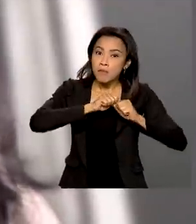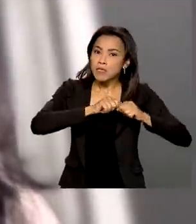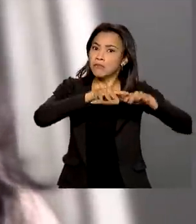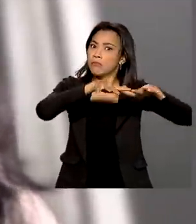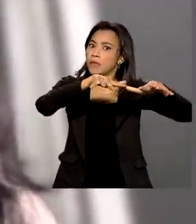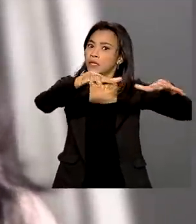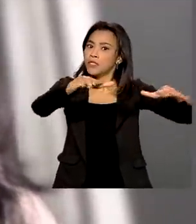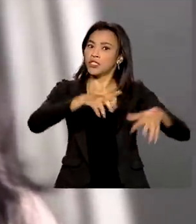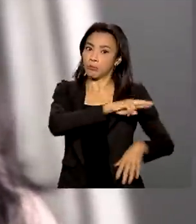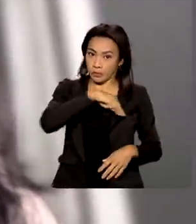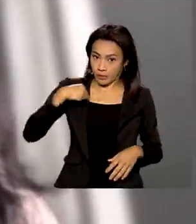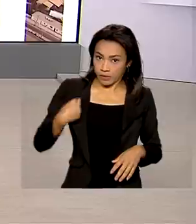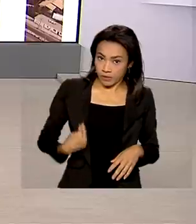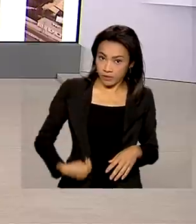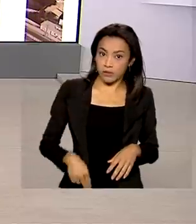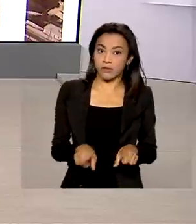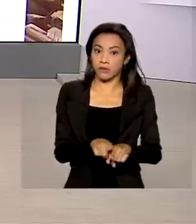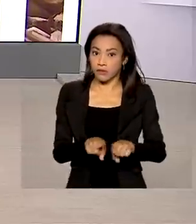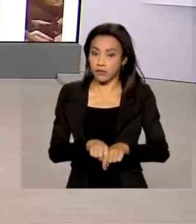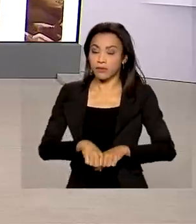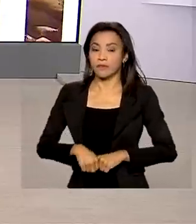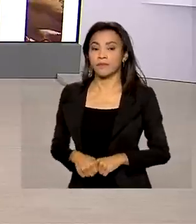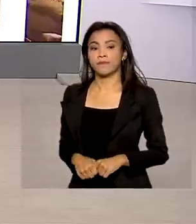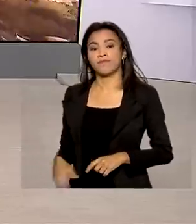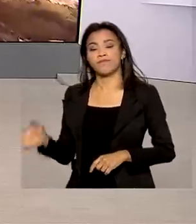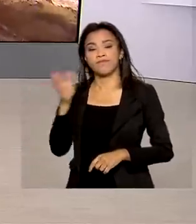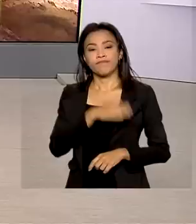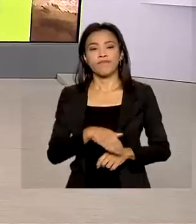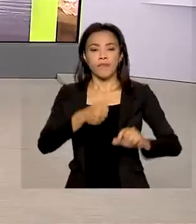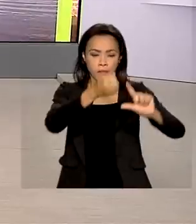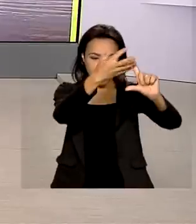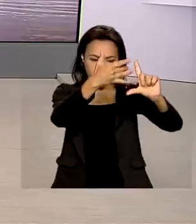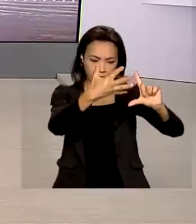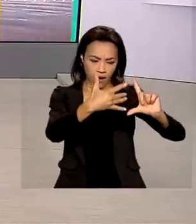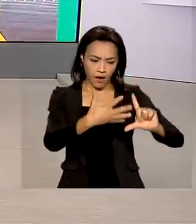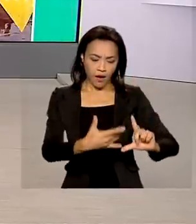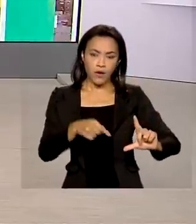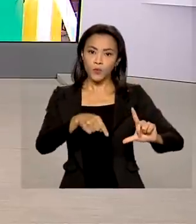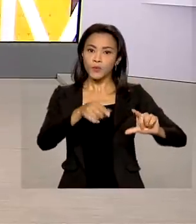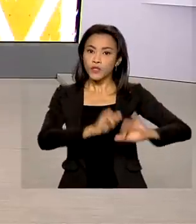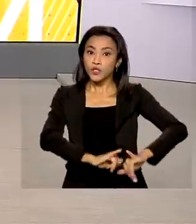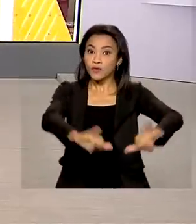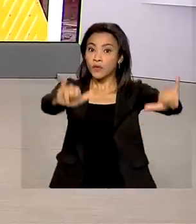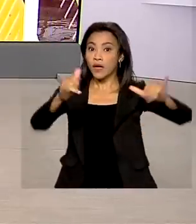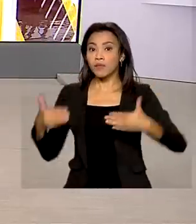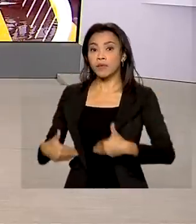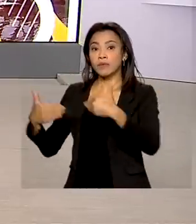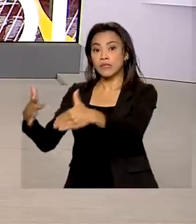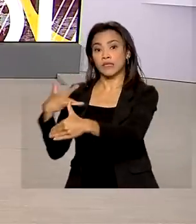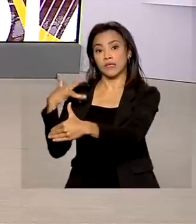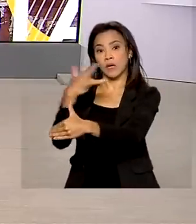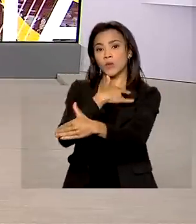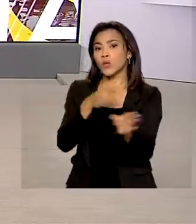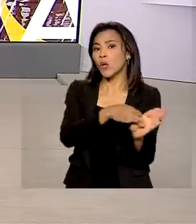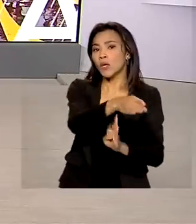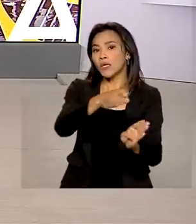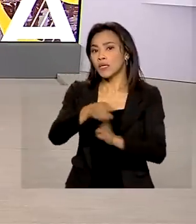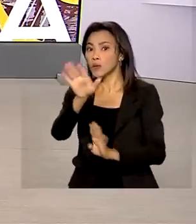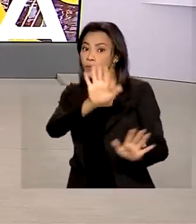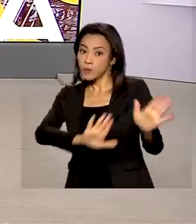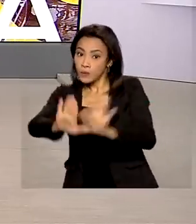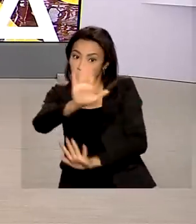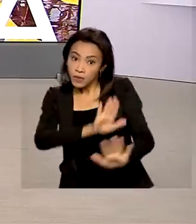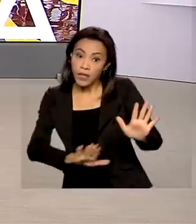estão acontecendo nesse momento. Uma plataforma lançada pelo Ministério da Saúde orienta sobre cuidados e prevenção de